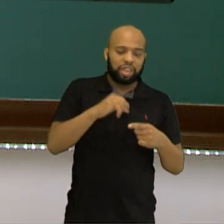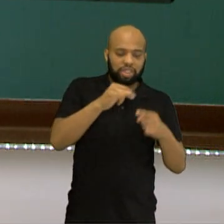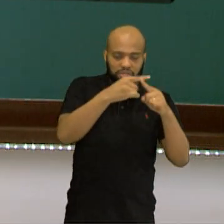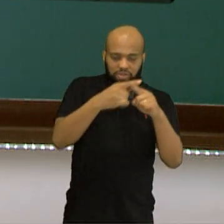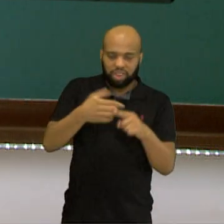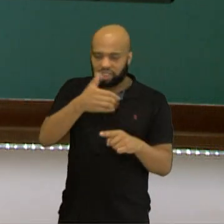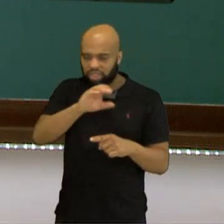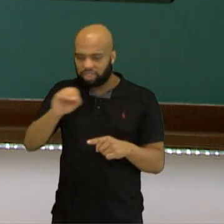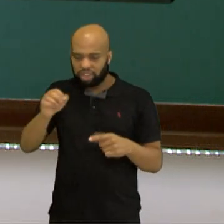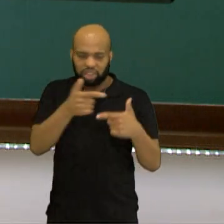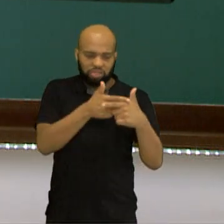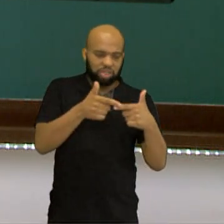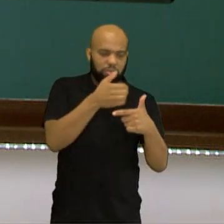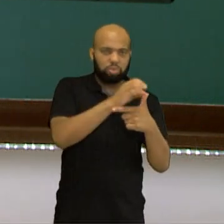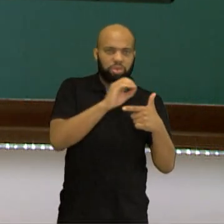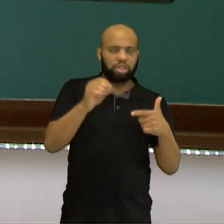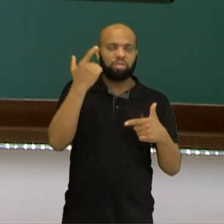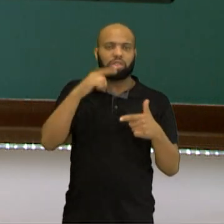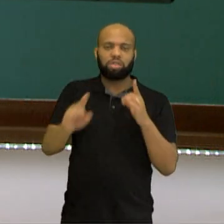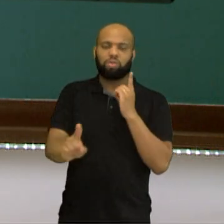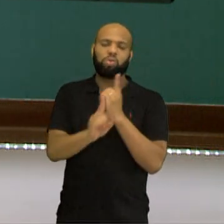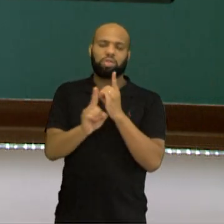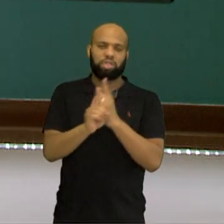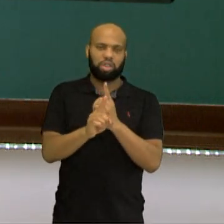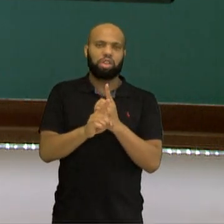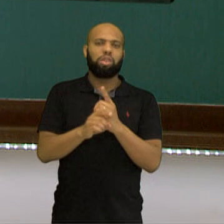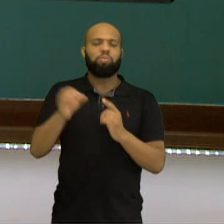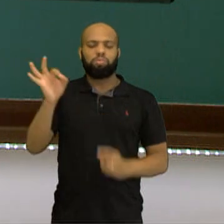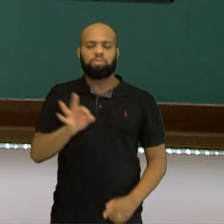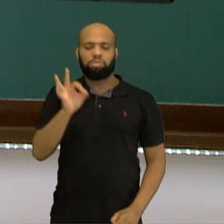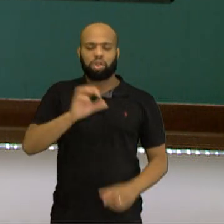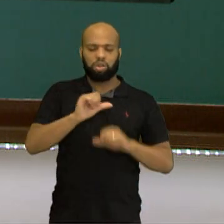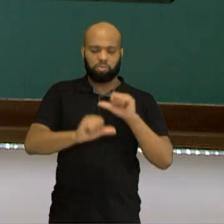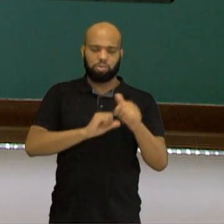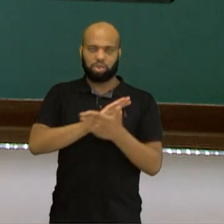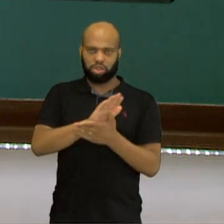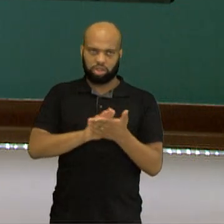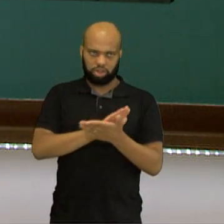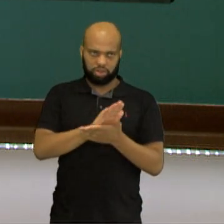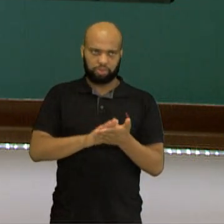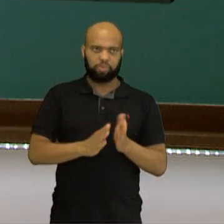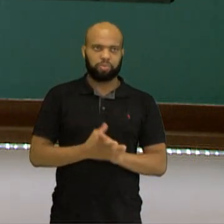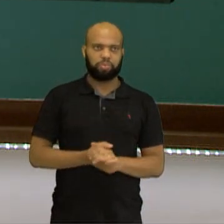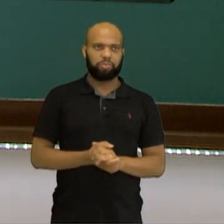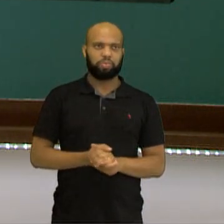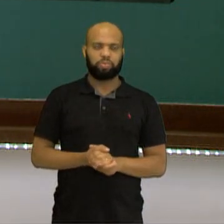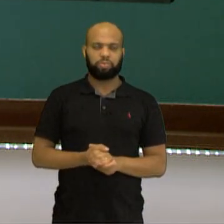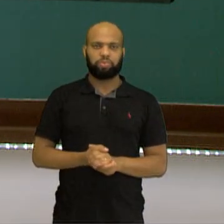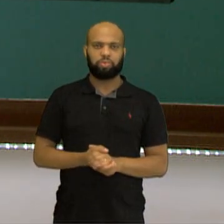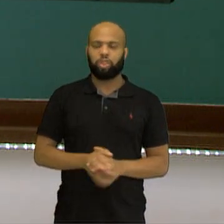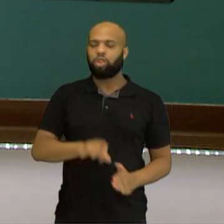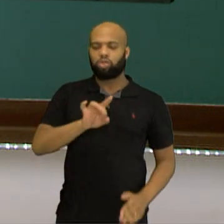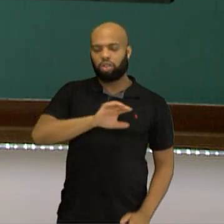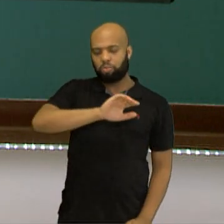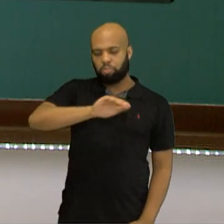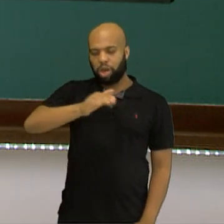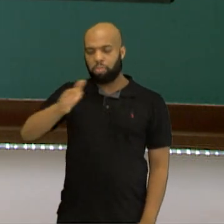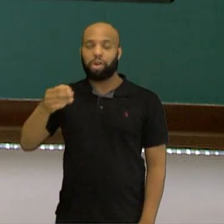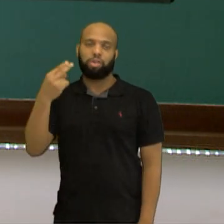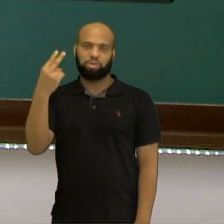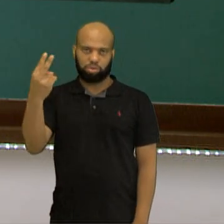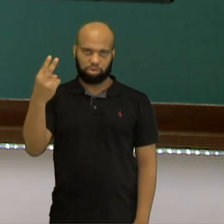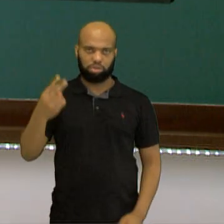a porcentagem. Mas isso a gente faz direto. E dá para fazer rapidinho desse jeito que não tem problema. Então, está ali, Basta deslocar a vírgula